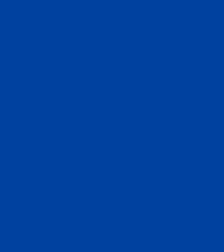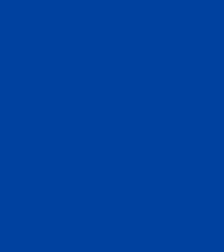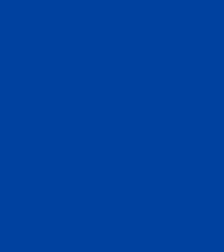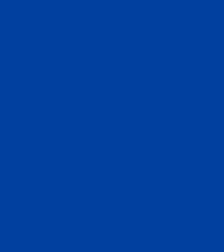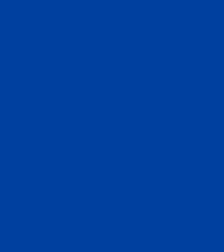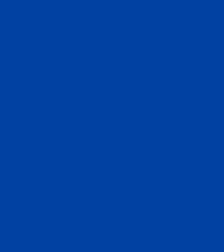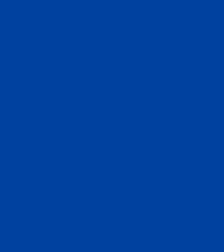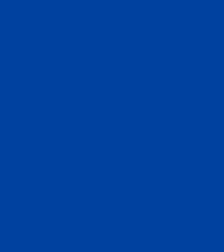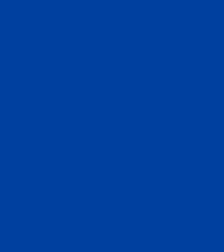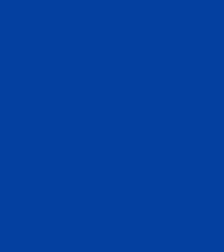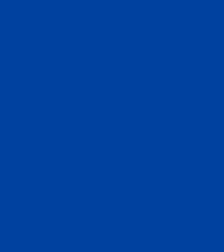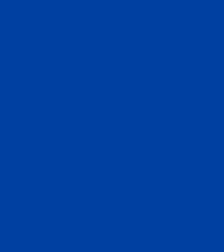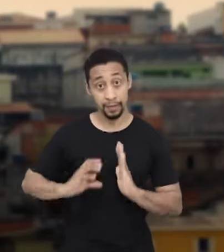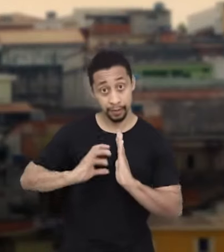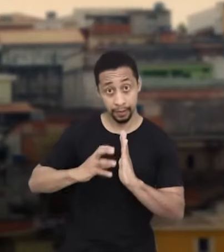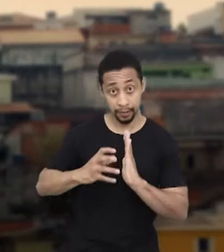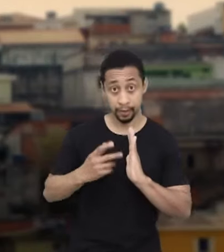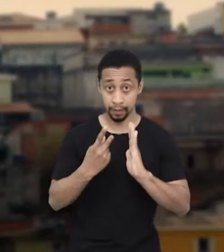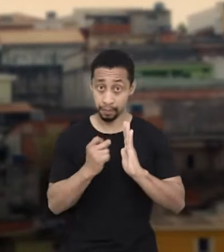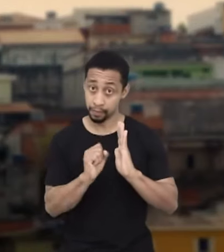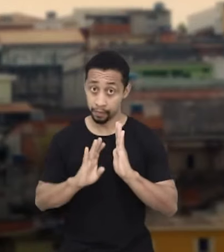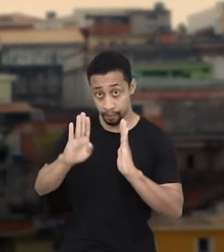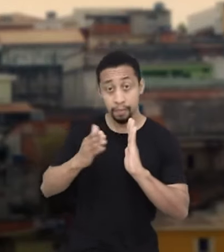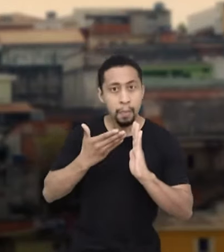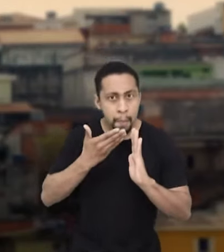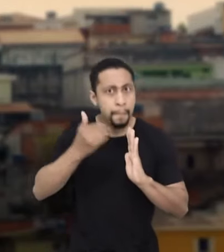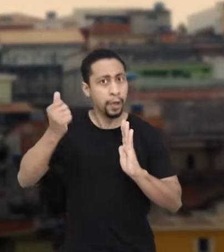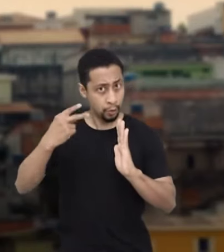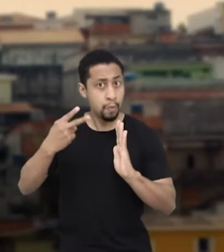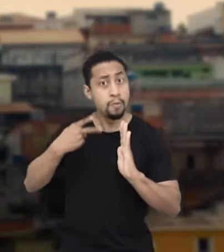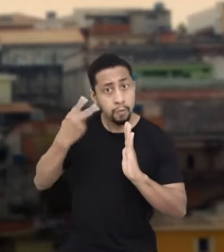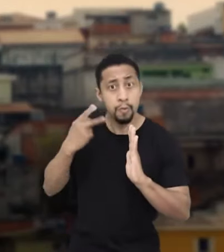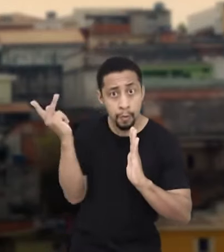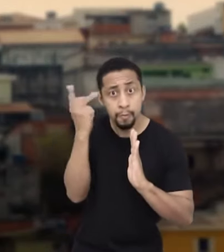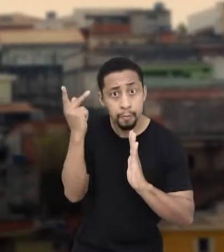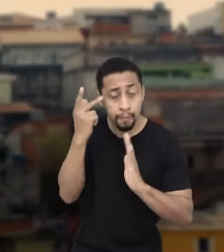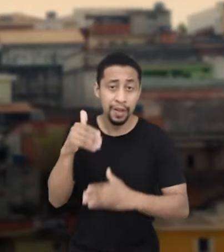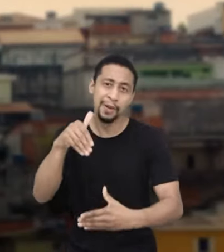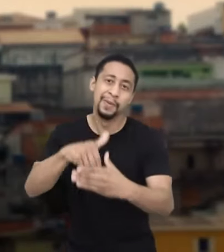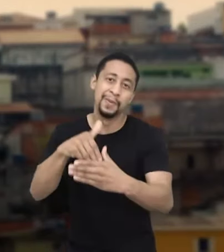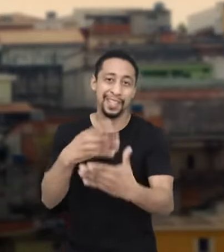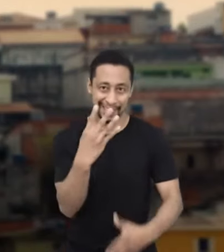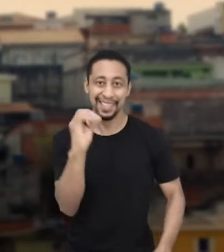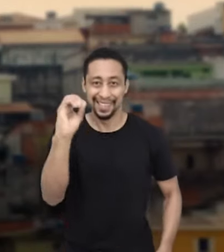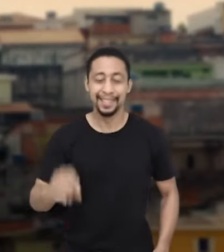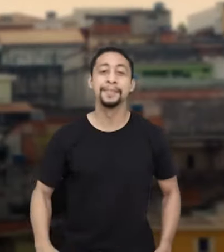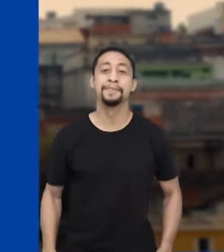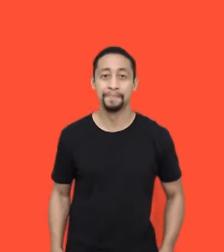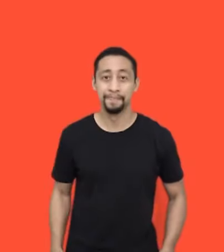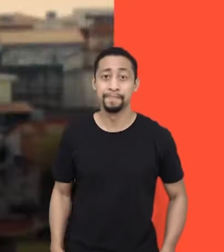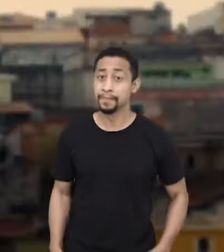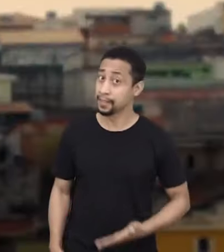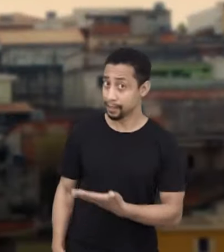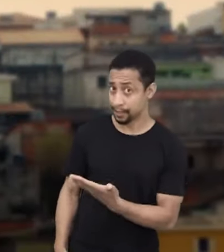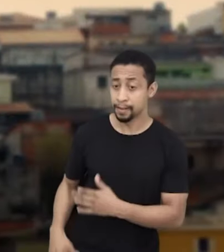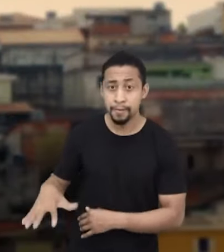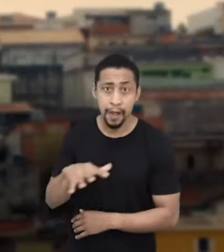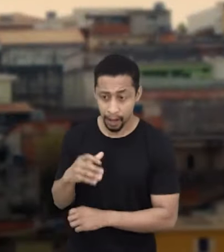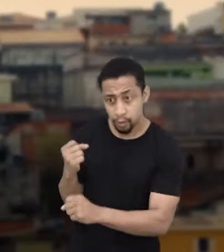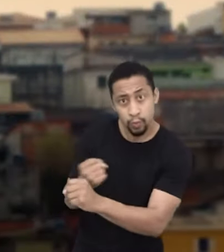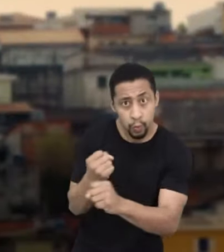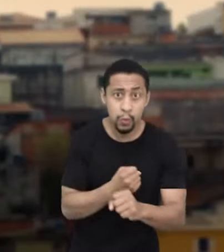lugar. Tabata. O PSB tem os melhores candidatos a vereador de São Paulo. Vote 40. Eu sou